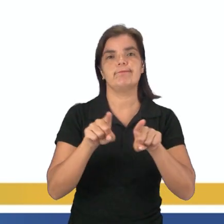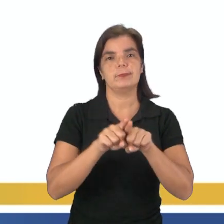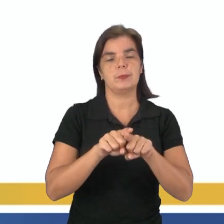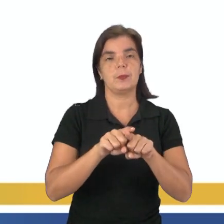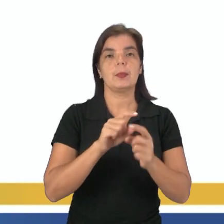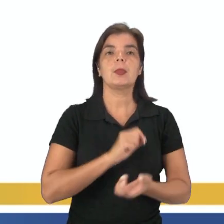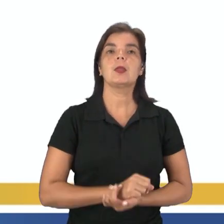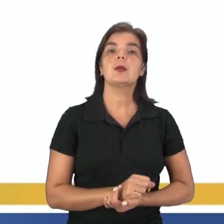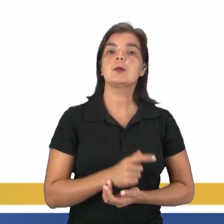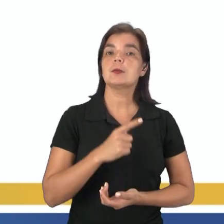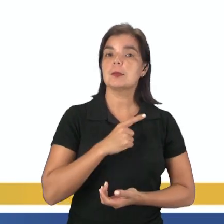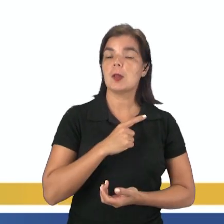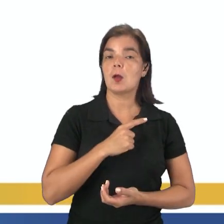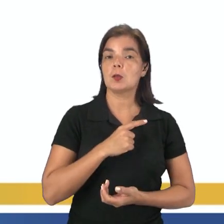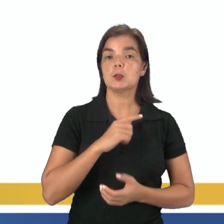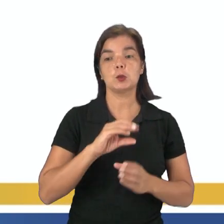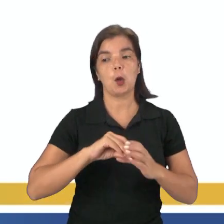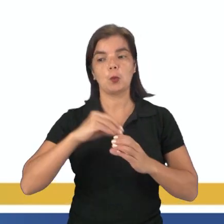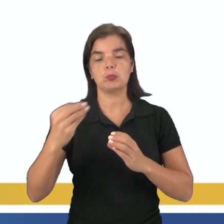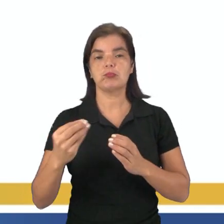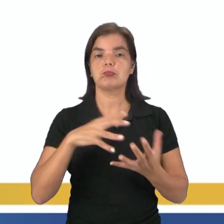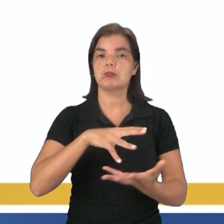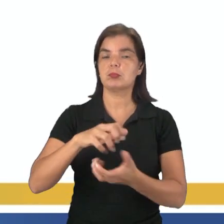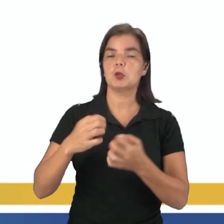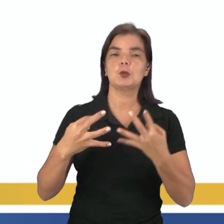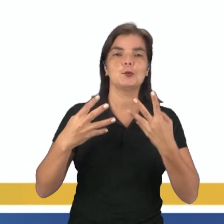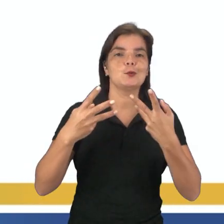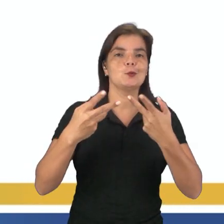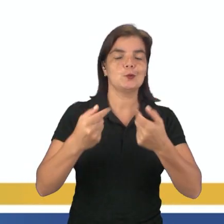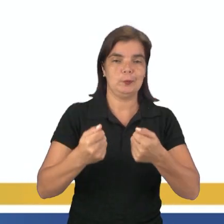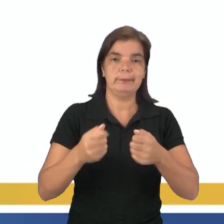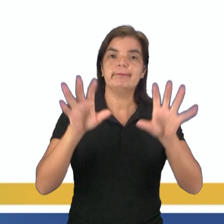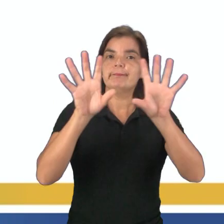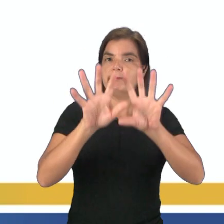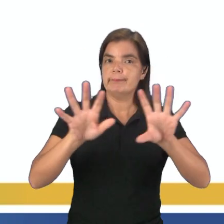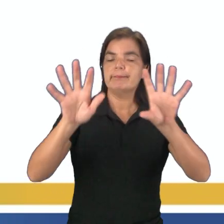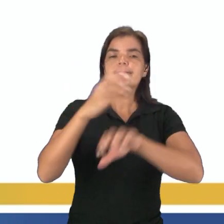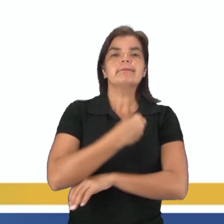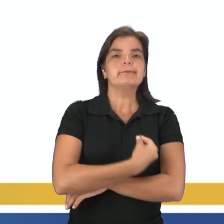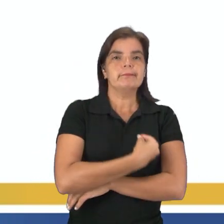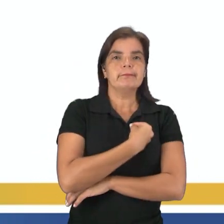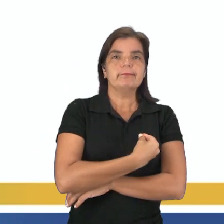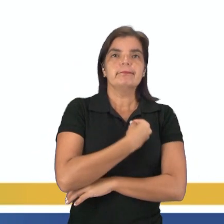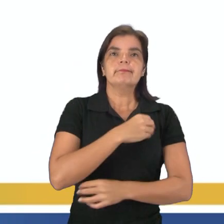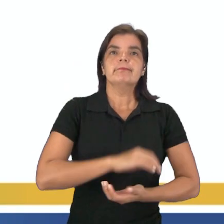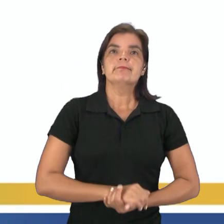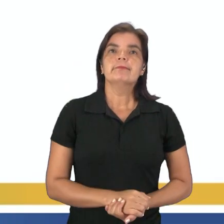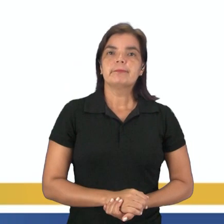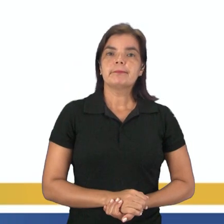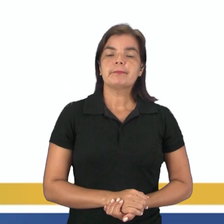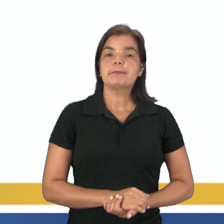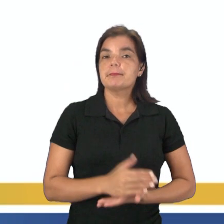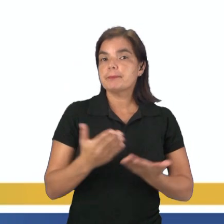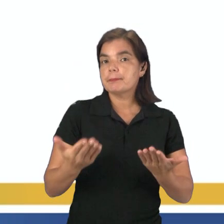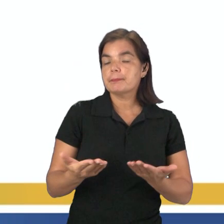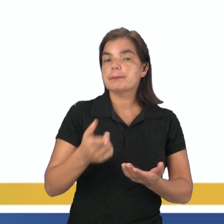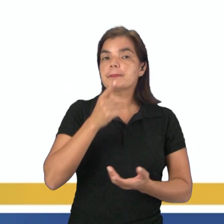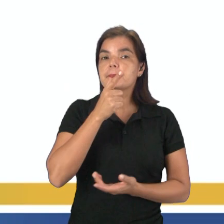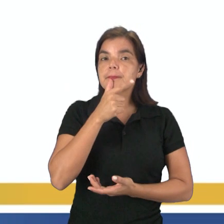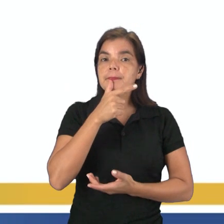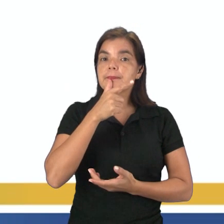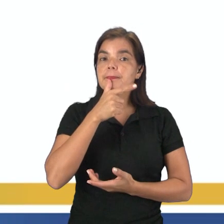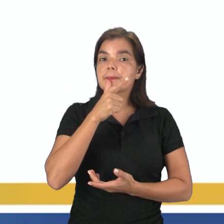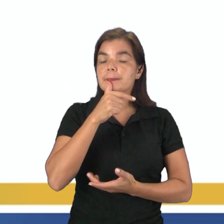exosfera? Saiu do planeta Terra, porque você saiu de toda a atmosfera que estava envolvendo o planeta. E aí, sobre a